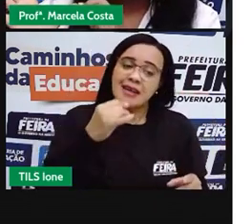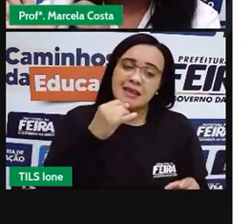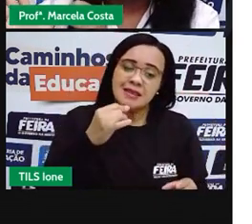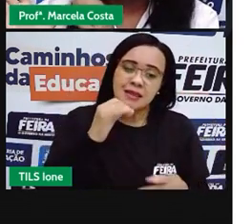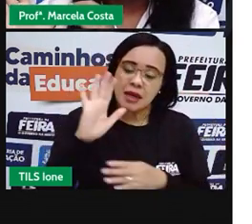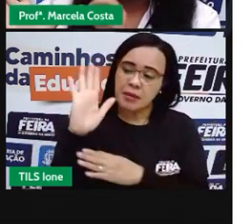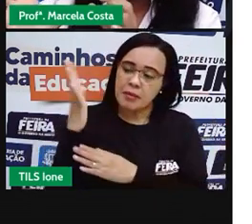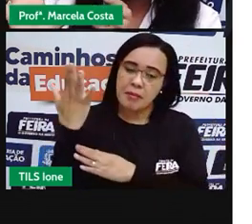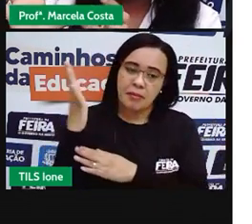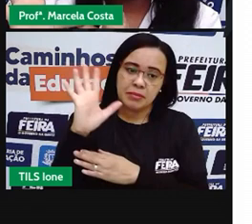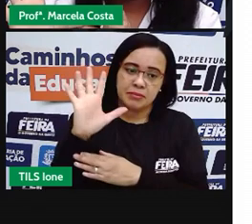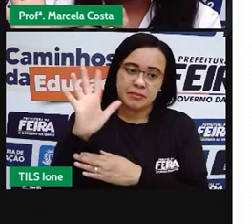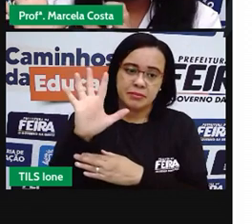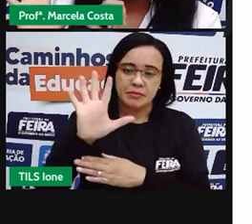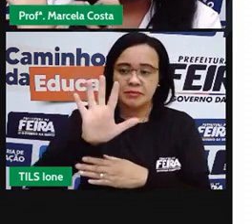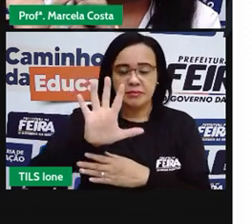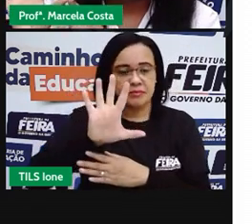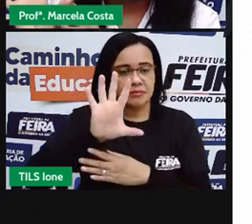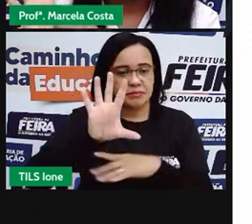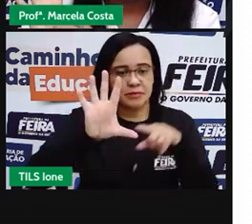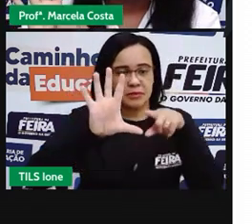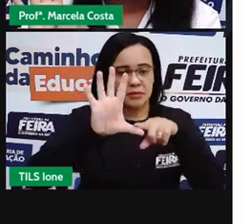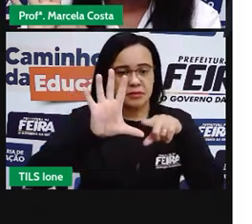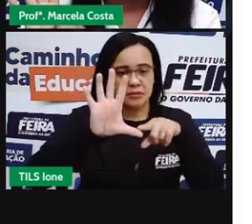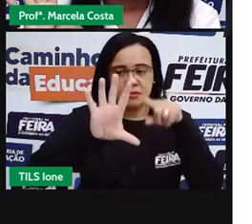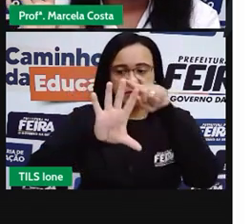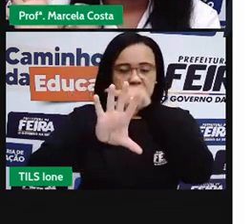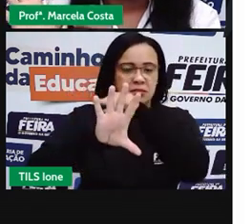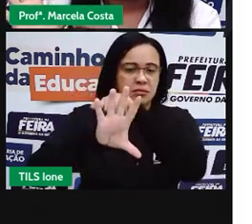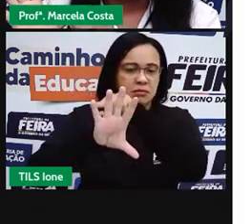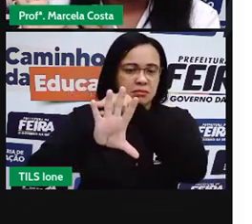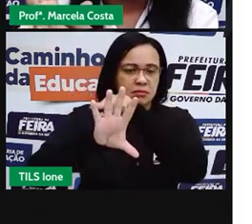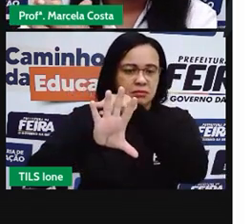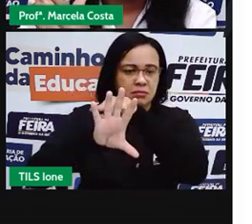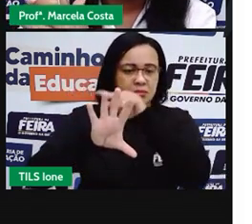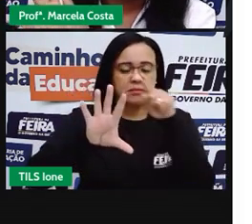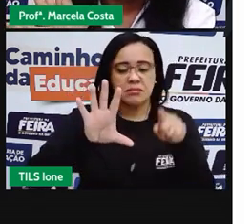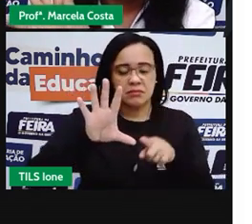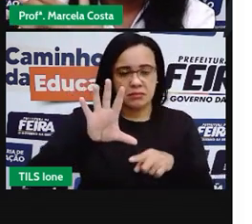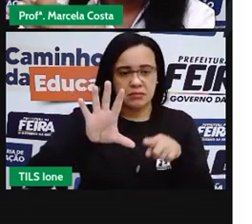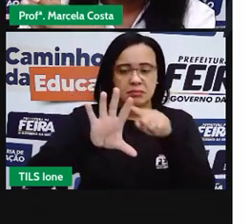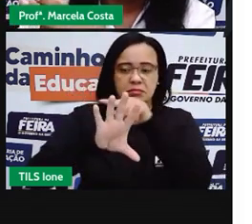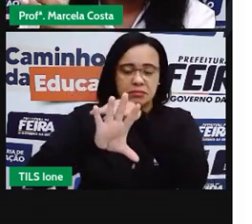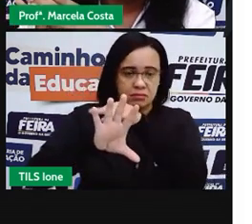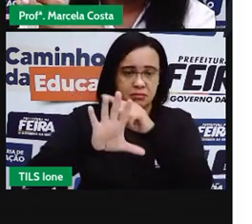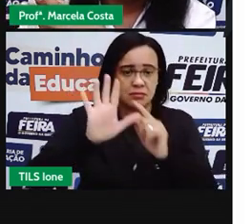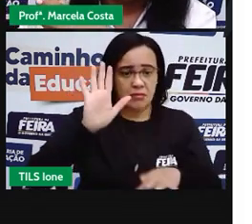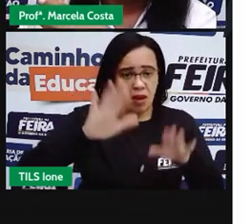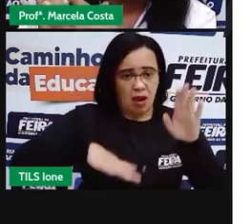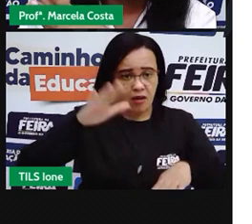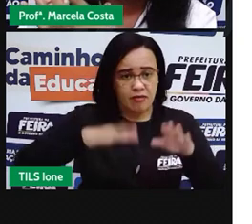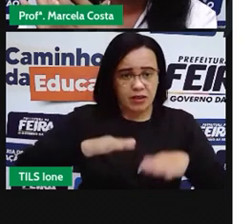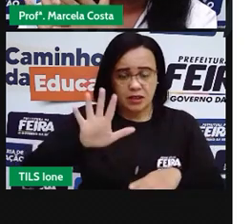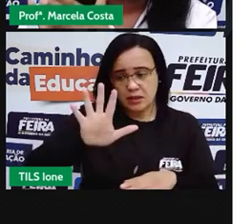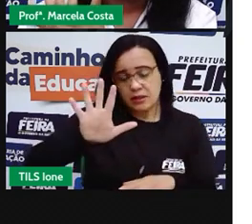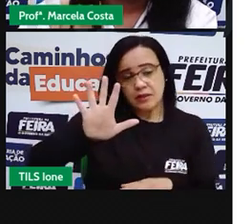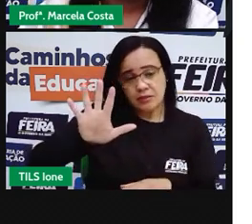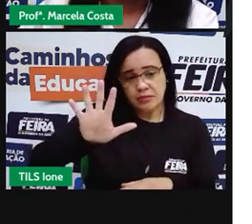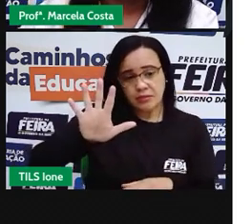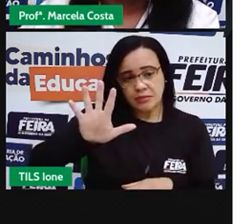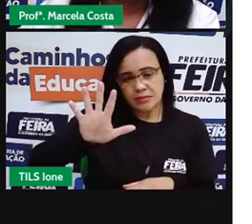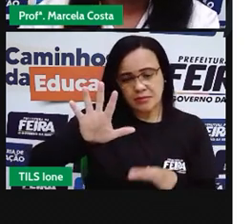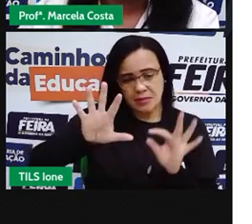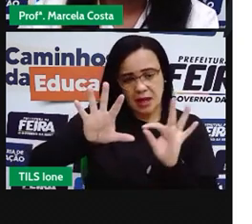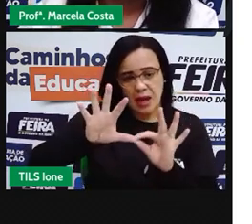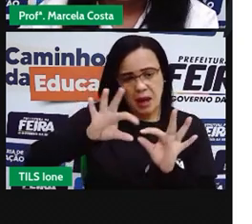o comprimento entre o dedo, o polegar e o dedo para usar para fazer